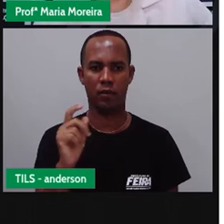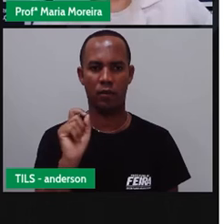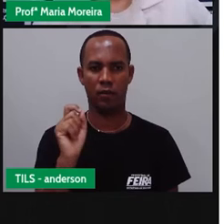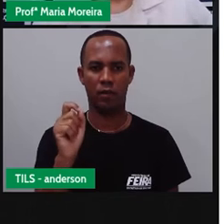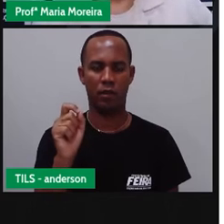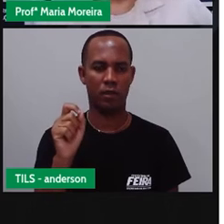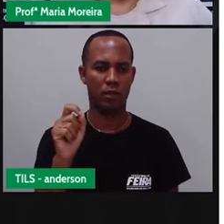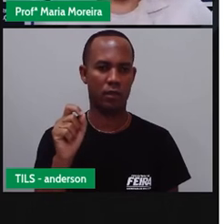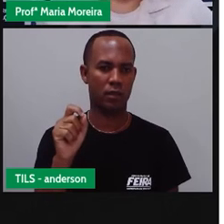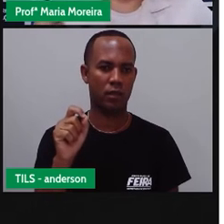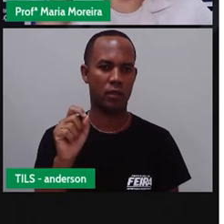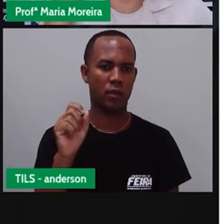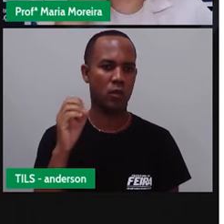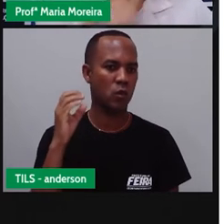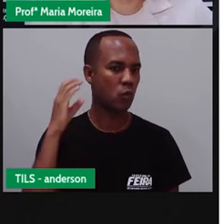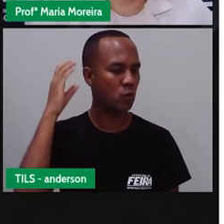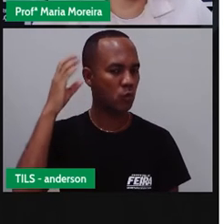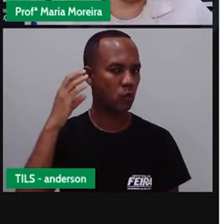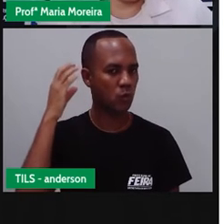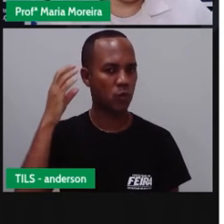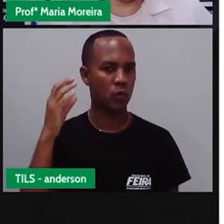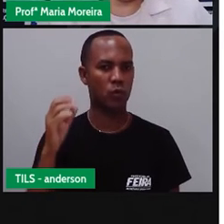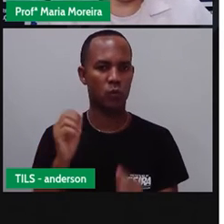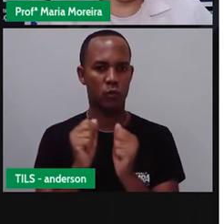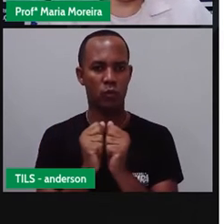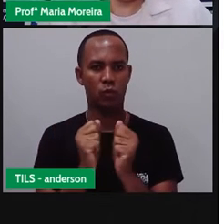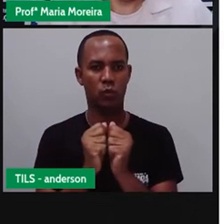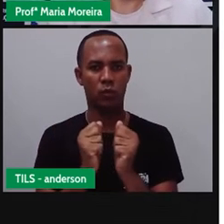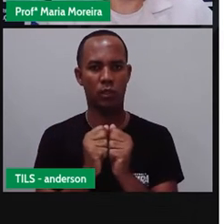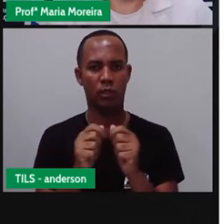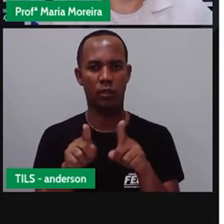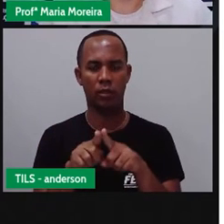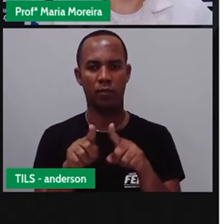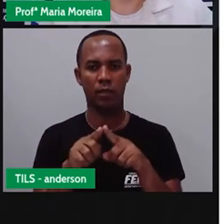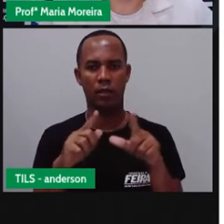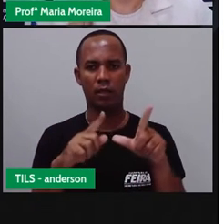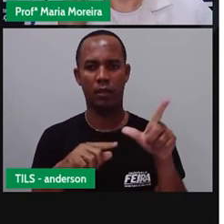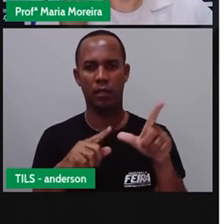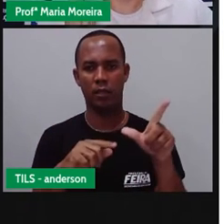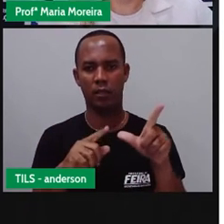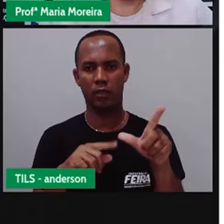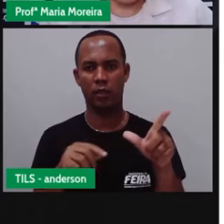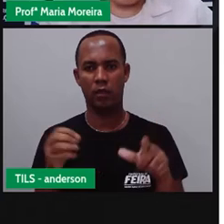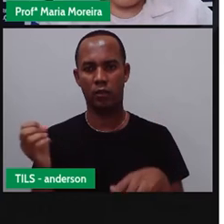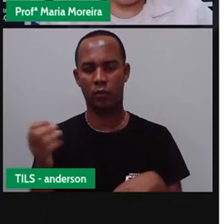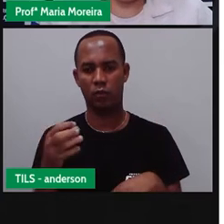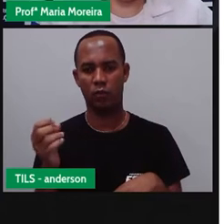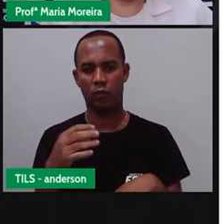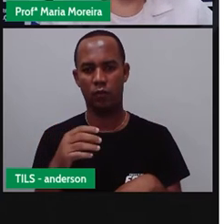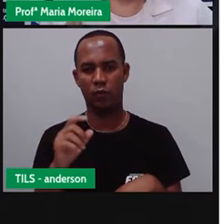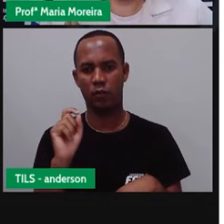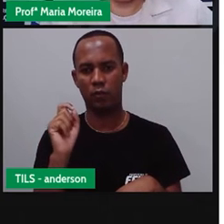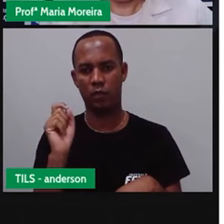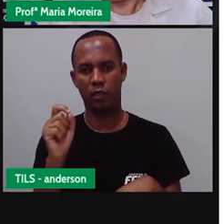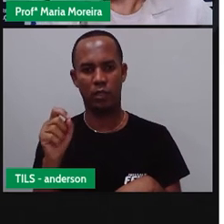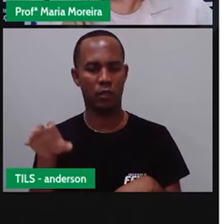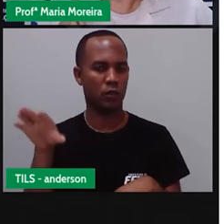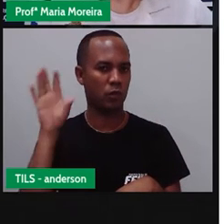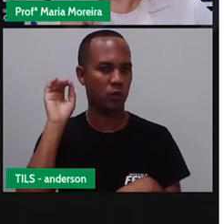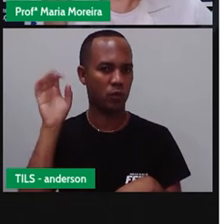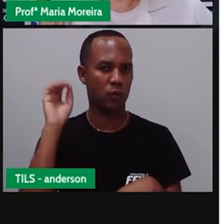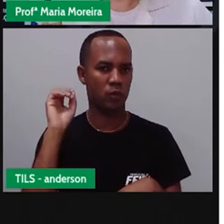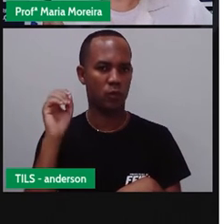sons. Então, o H, quando se junta com essas consonantes, forma um novo fonema, um novo som.